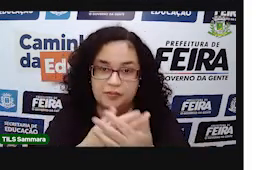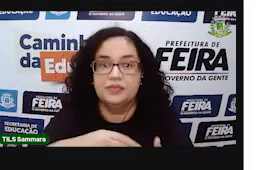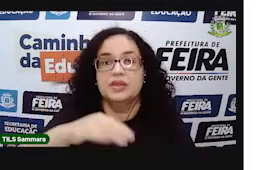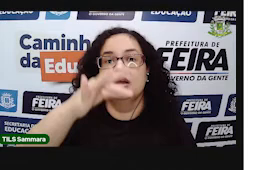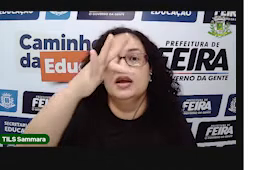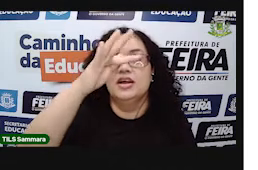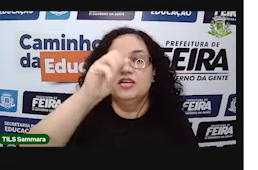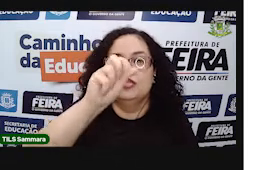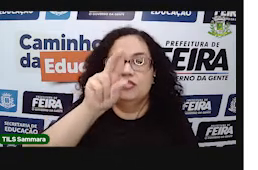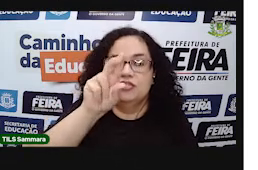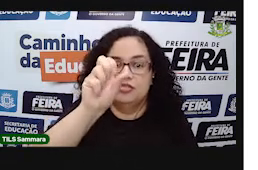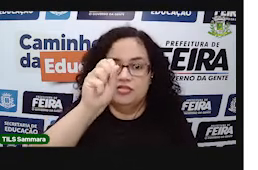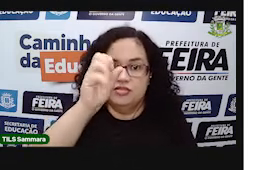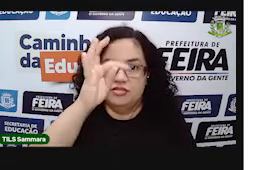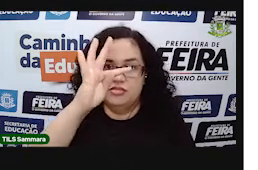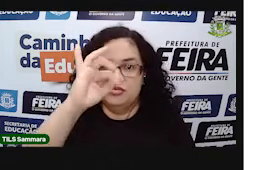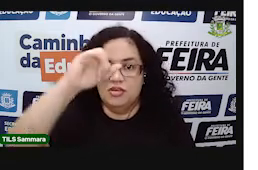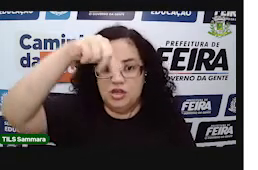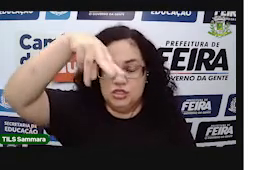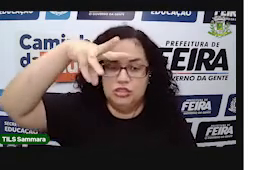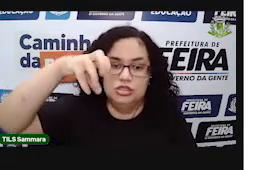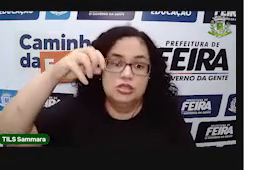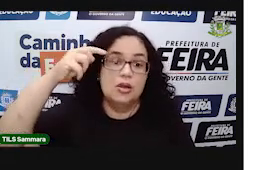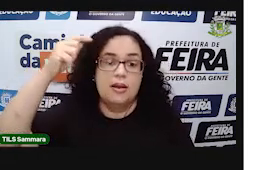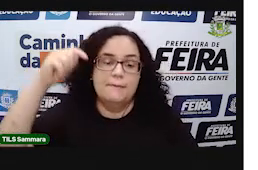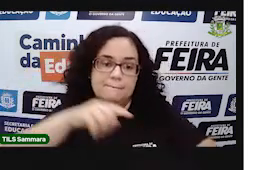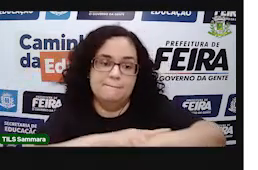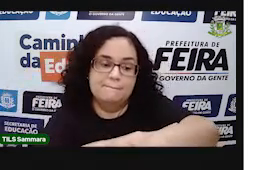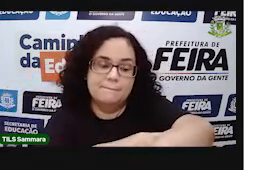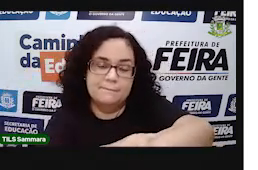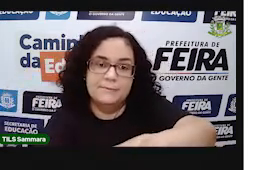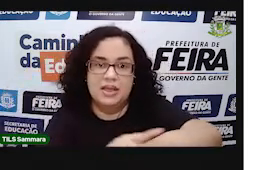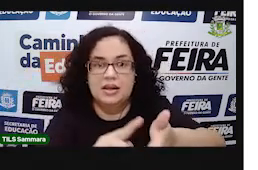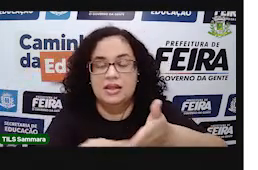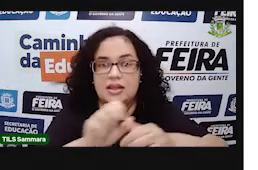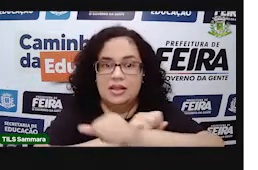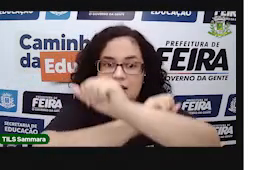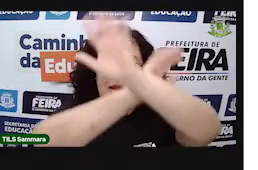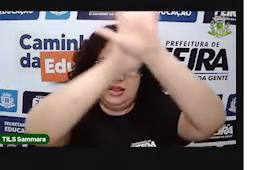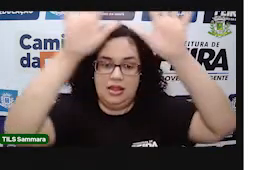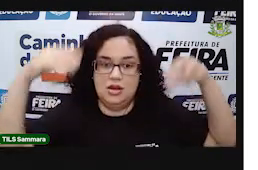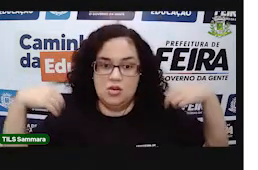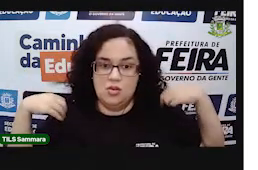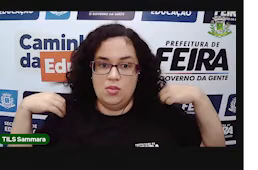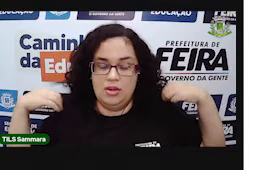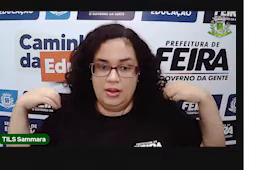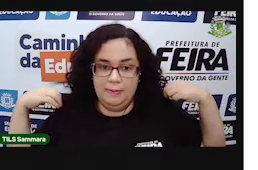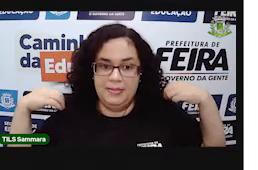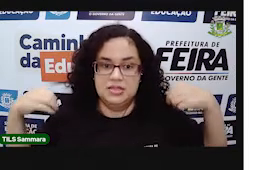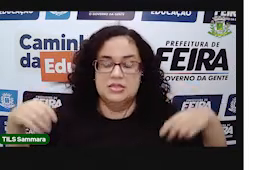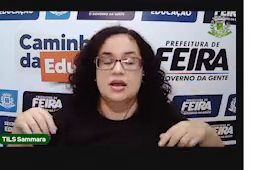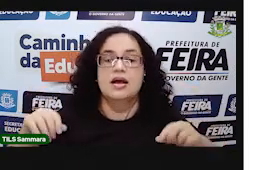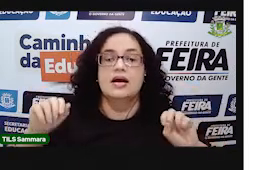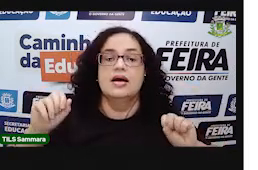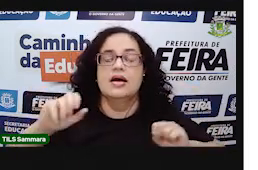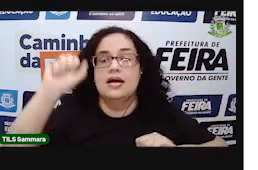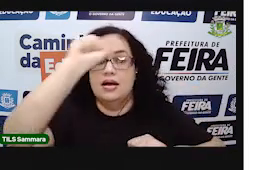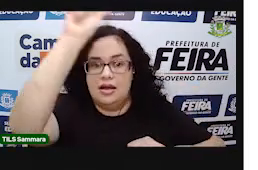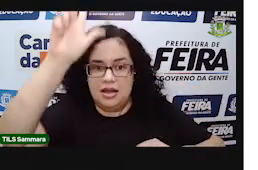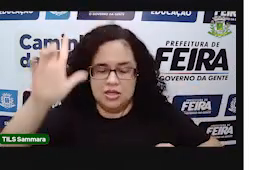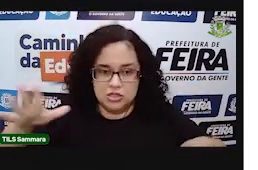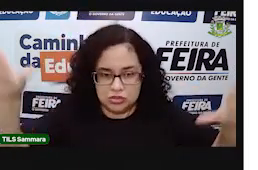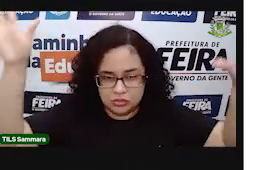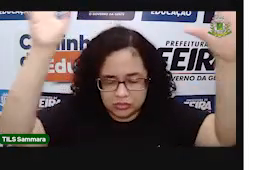Faustino Dias Lima, pele clara, cabelo preto. Estou vestindo uma camisa azul,